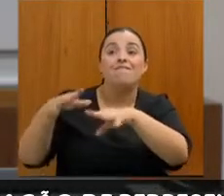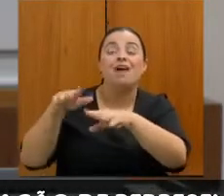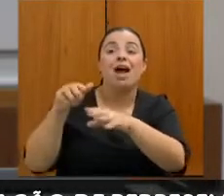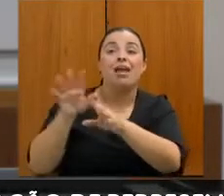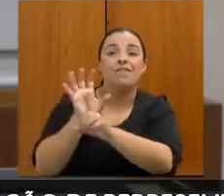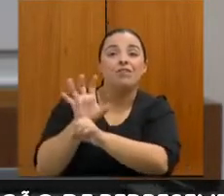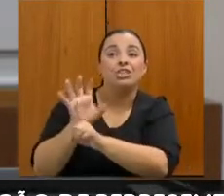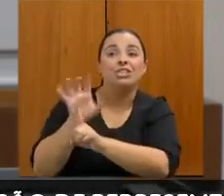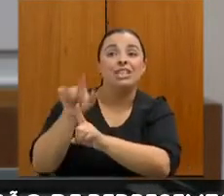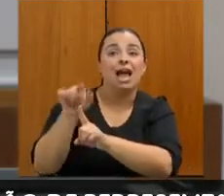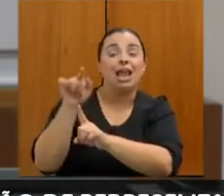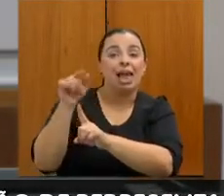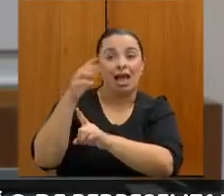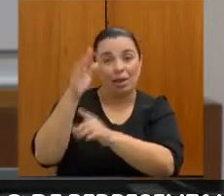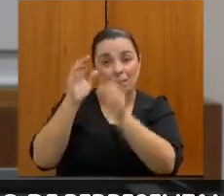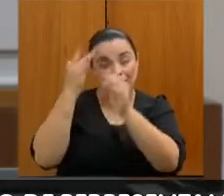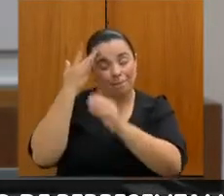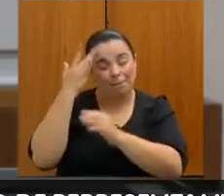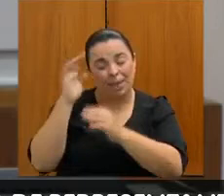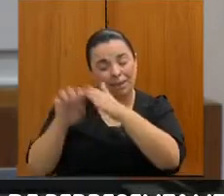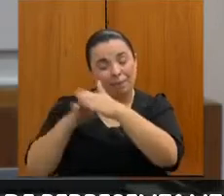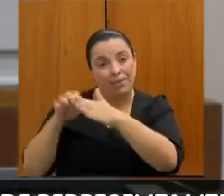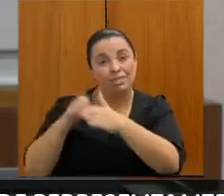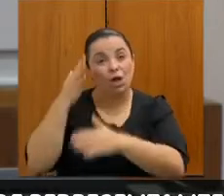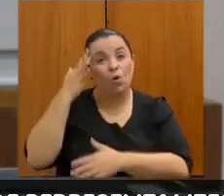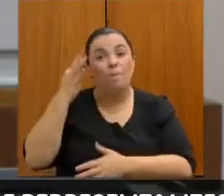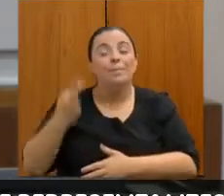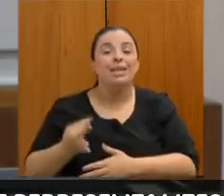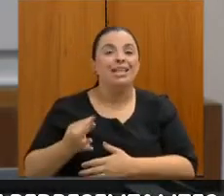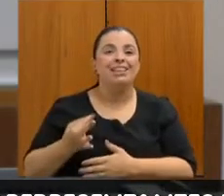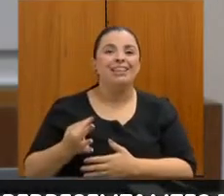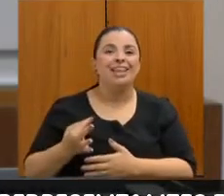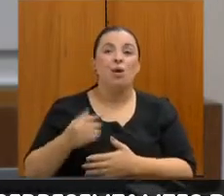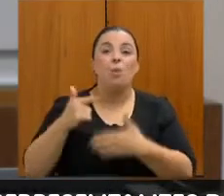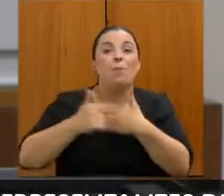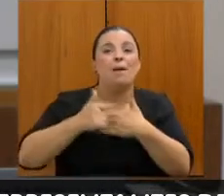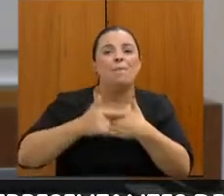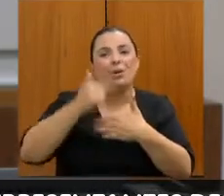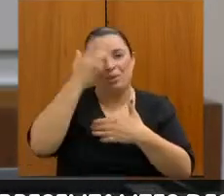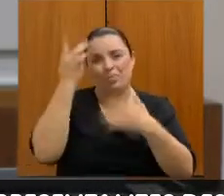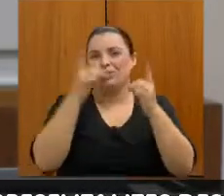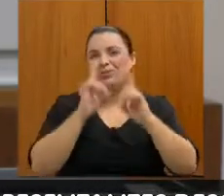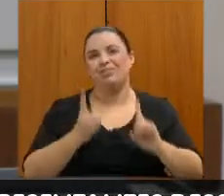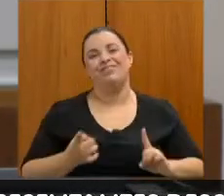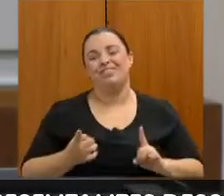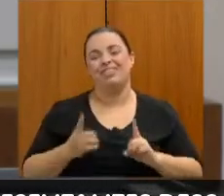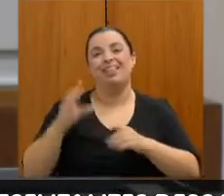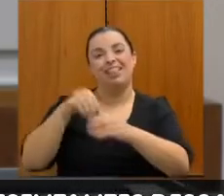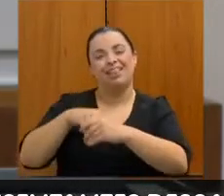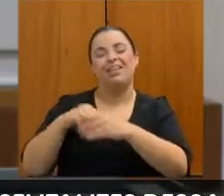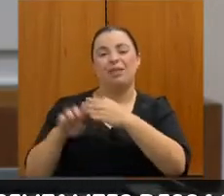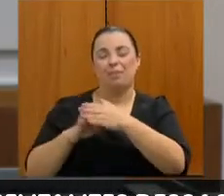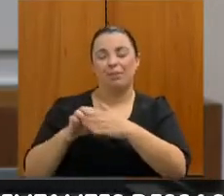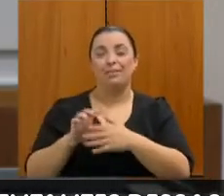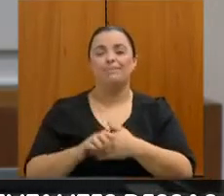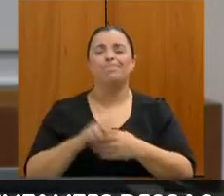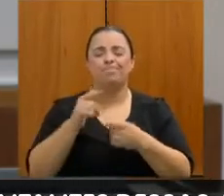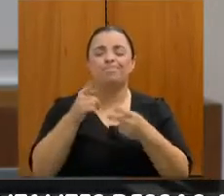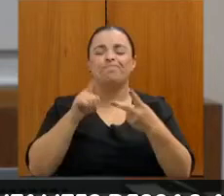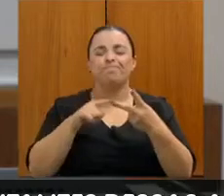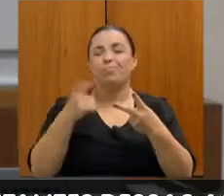capaz de exercer sua função laborativa. um outro dificultador, quando o